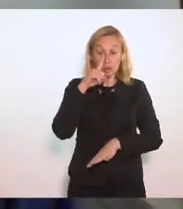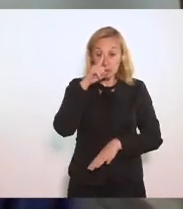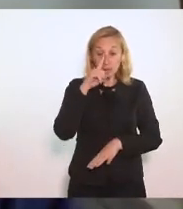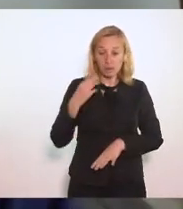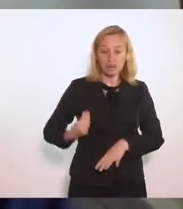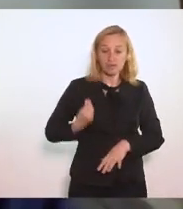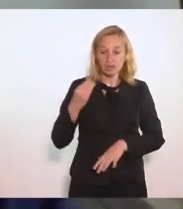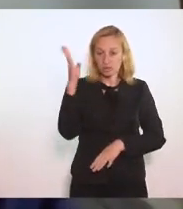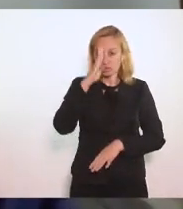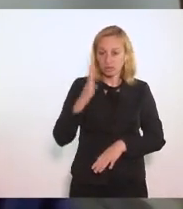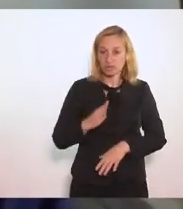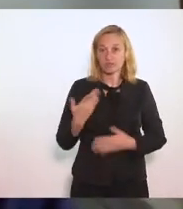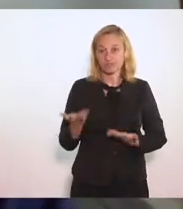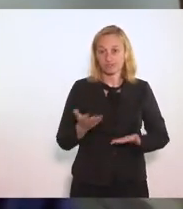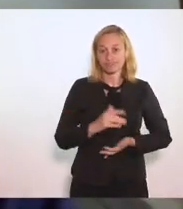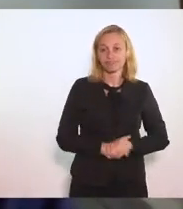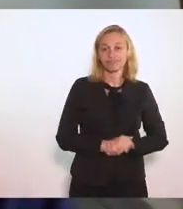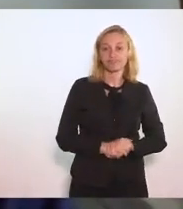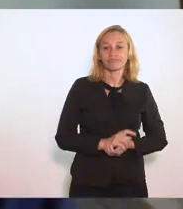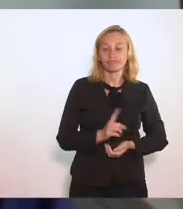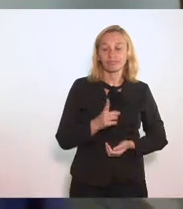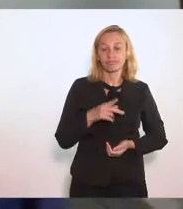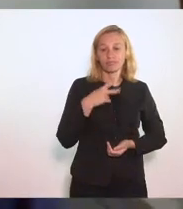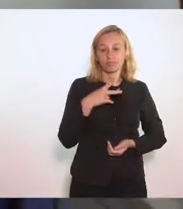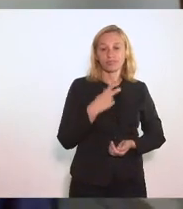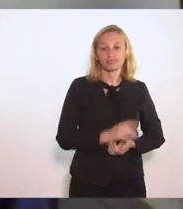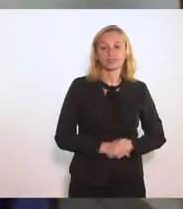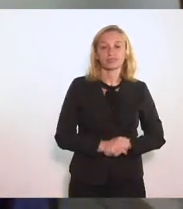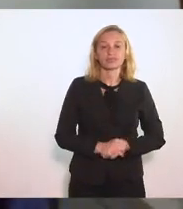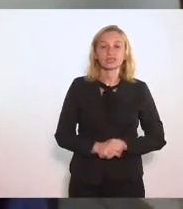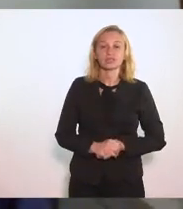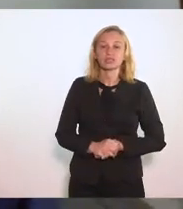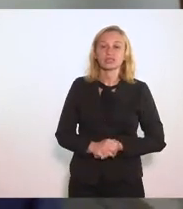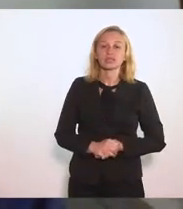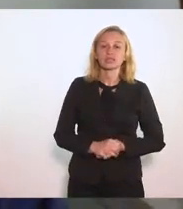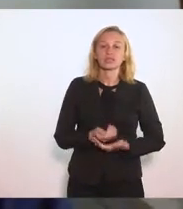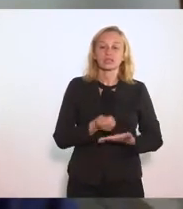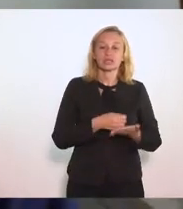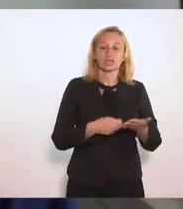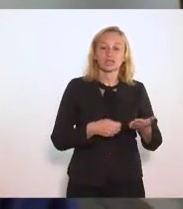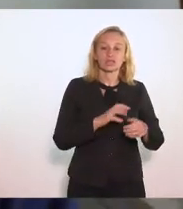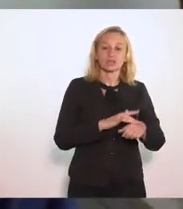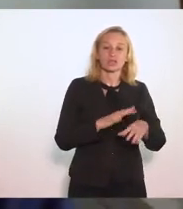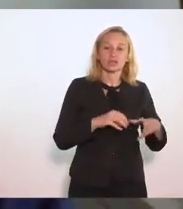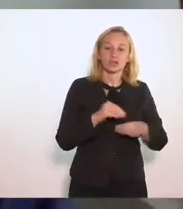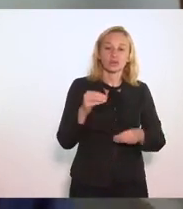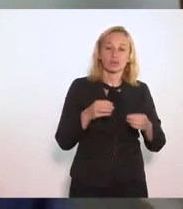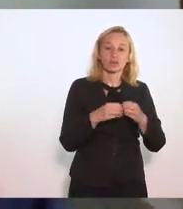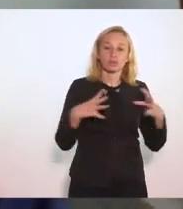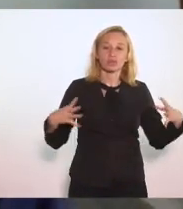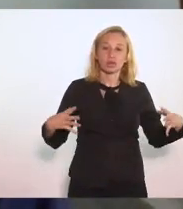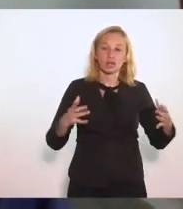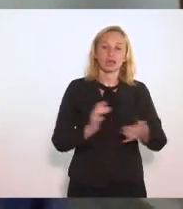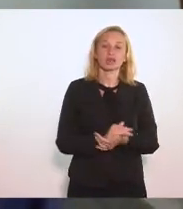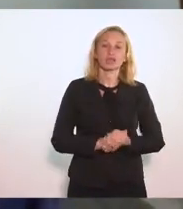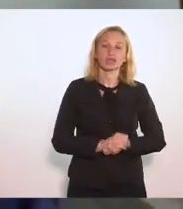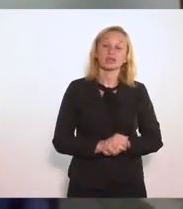vida Dos brasileiros Mas não emite Nota Contra a prescrição De curas milagrosas Que